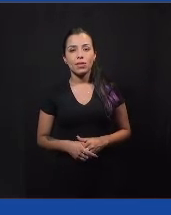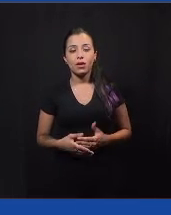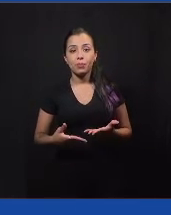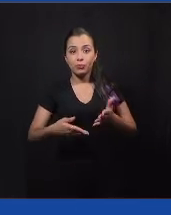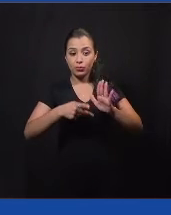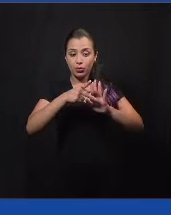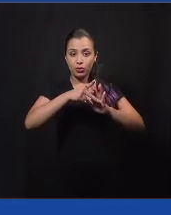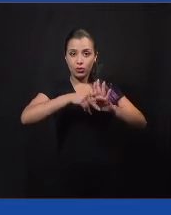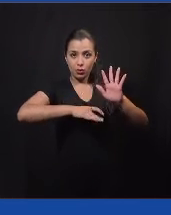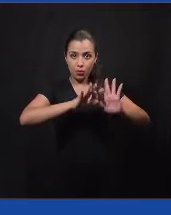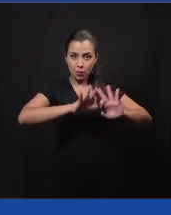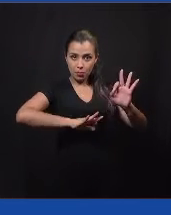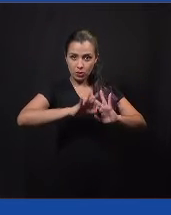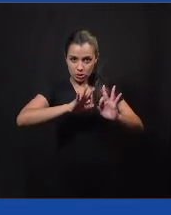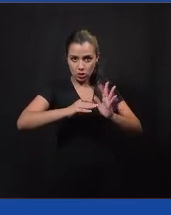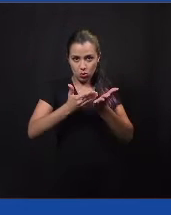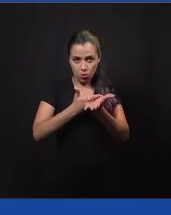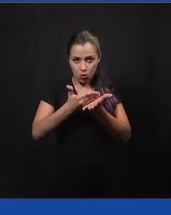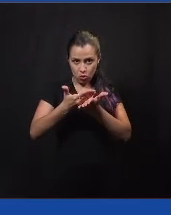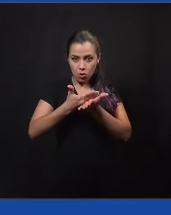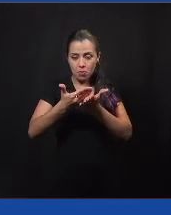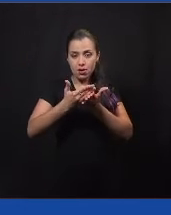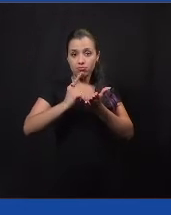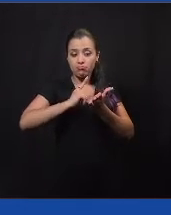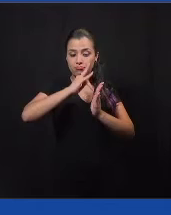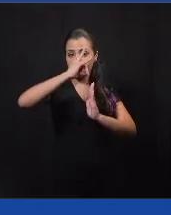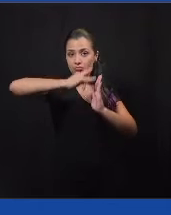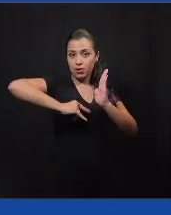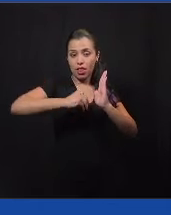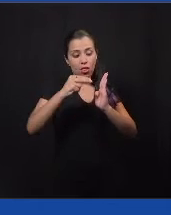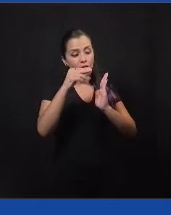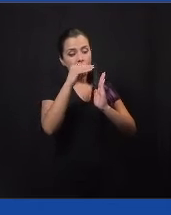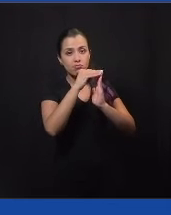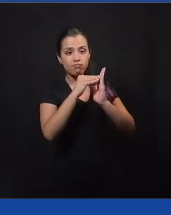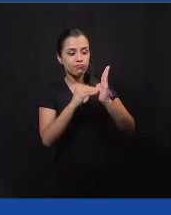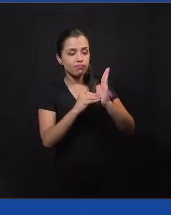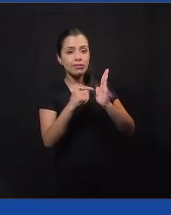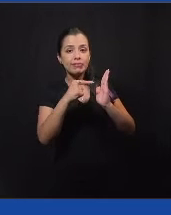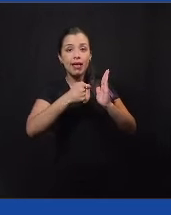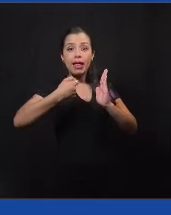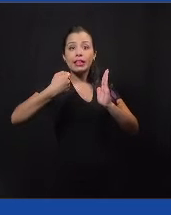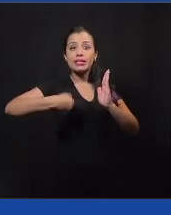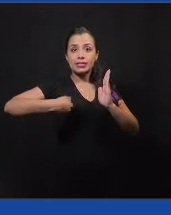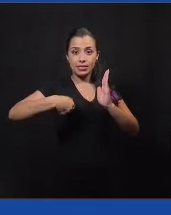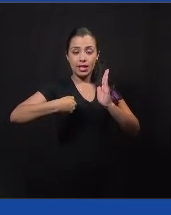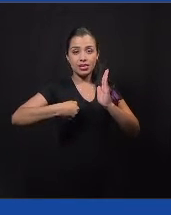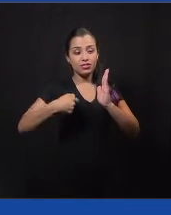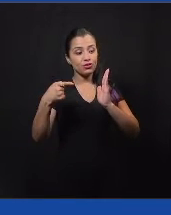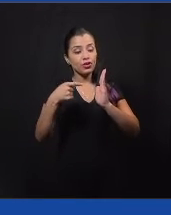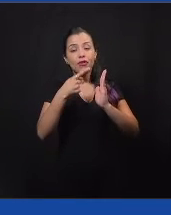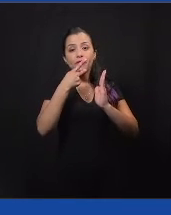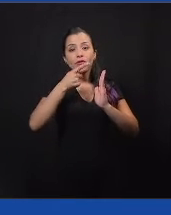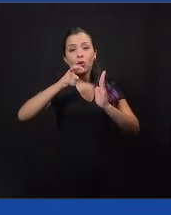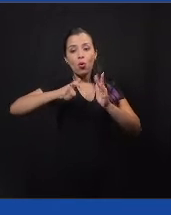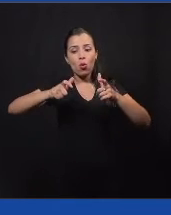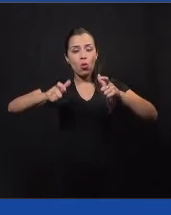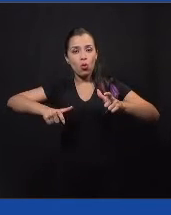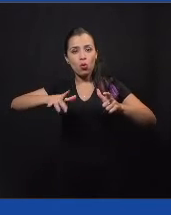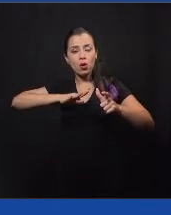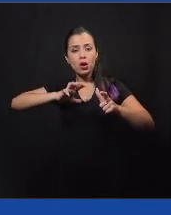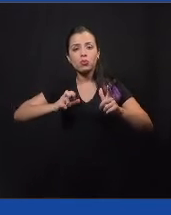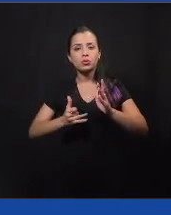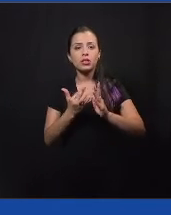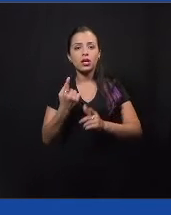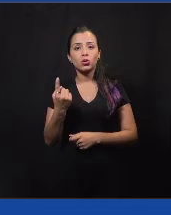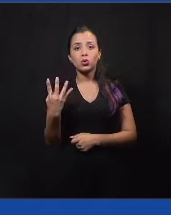recebeu um relatório sobre Miraí, que foi a nossa cidade escolhida. Miraí é um município com cerca de 14 mil habitantes, no